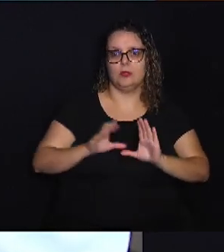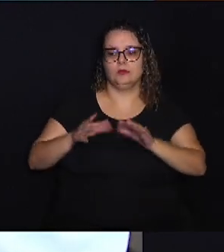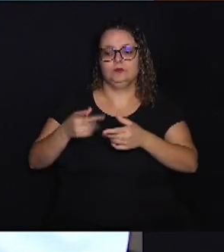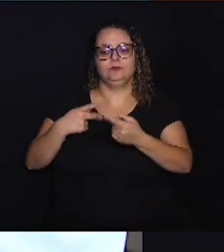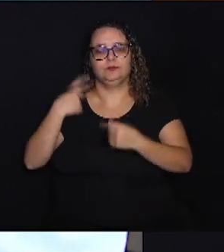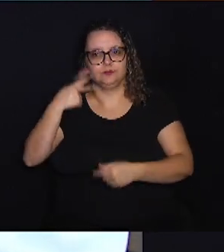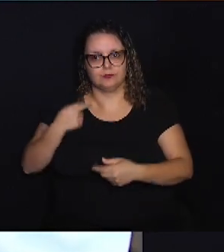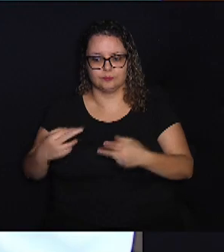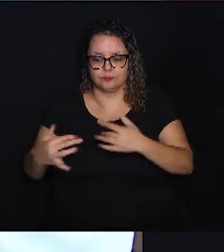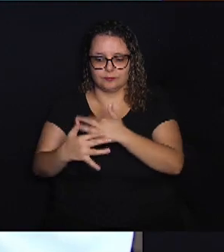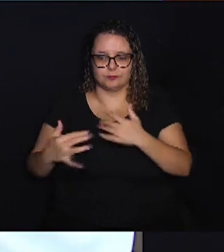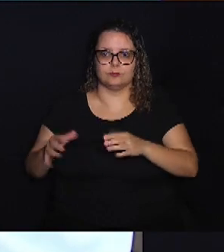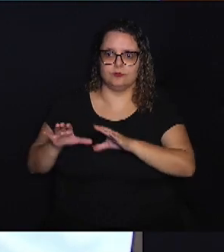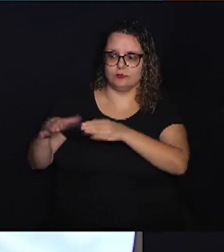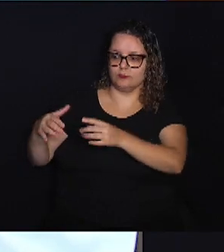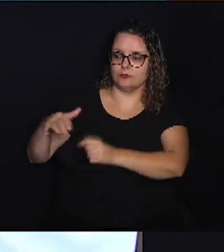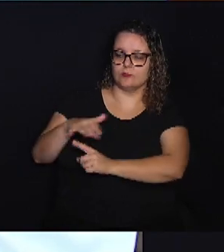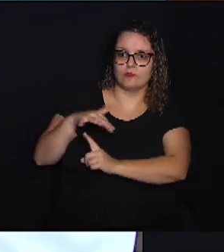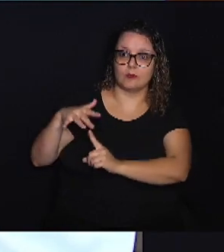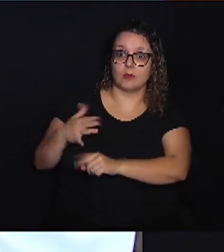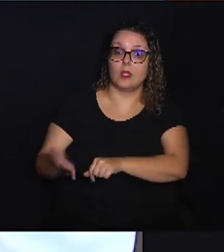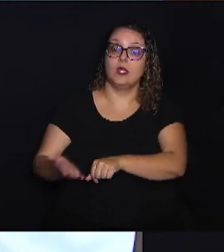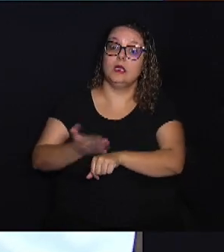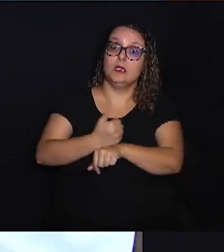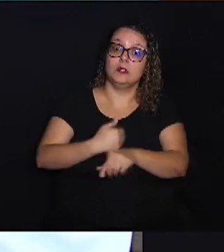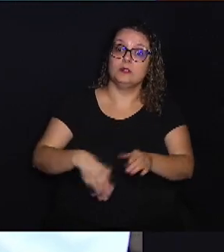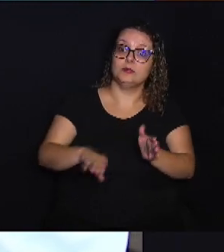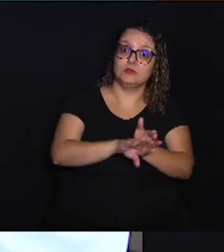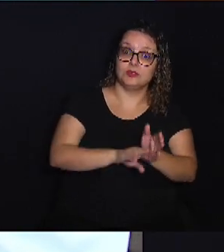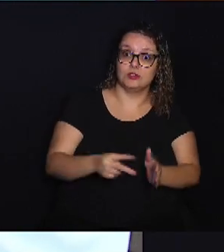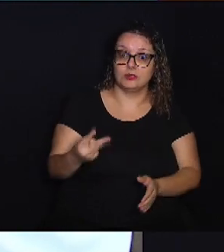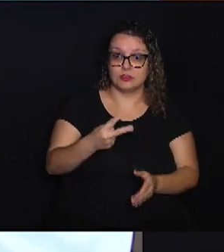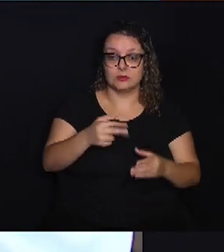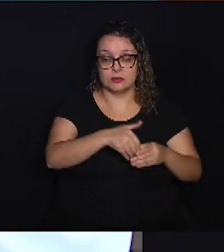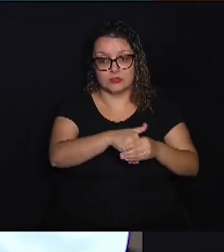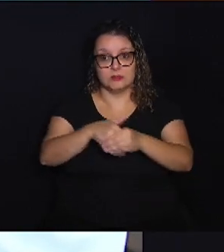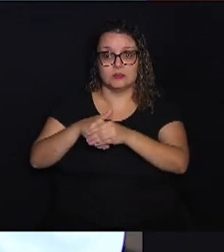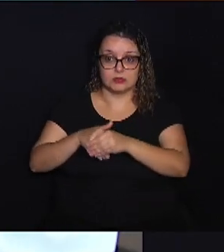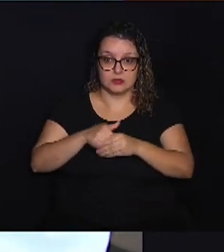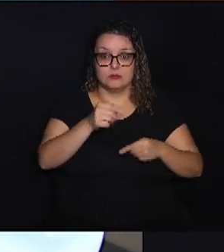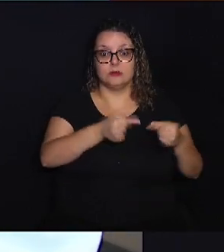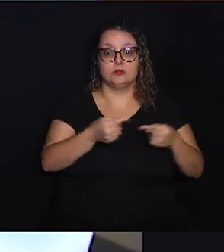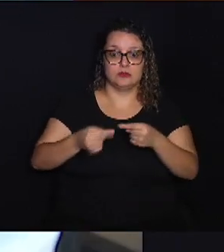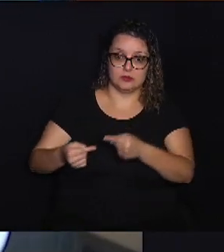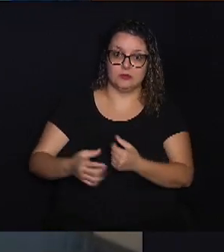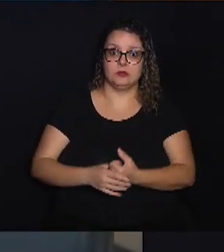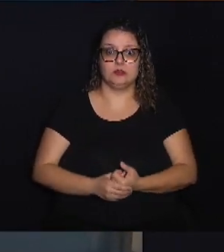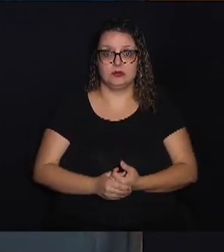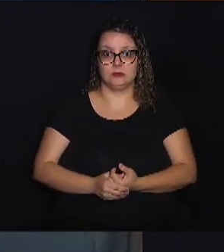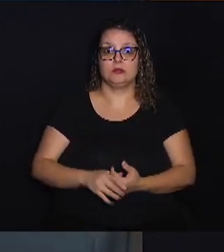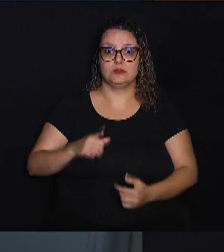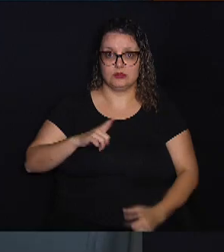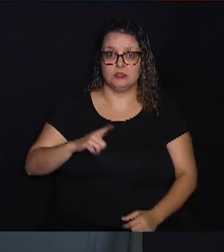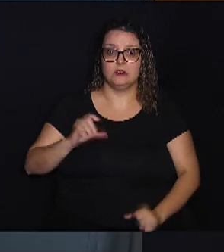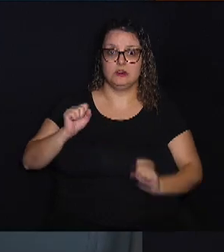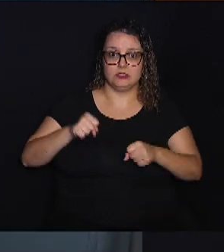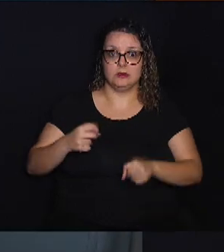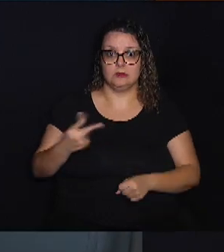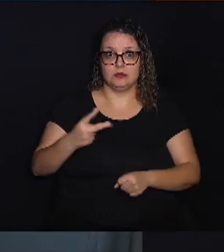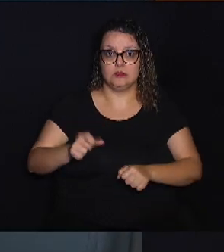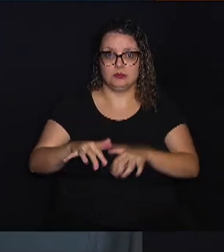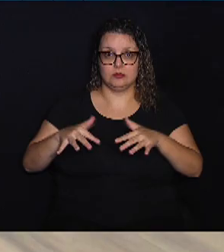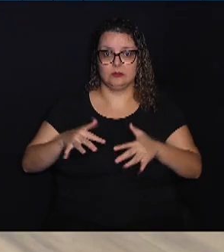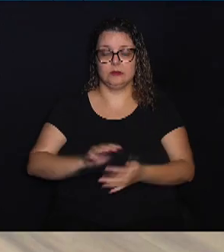Urbana, Meio Ambiente. Antes de chegar a votação na segunda discussão, haverá sim uma segunda audiência.